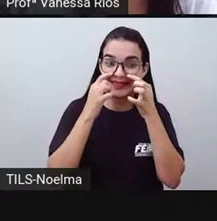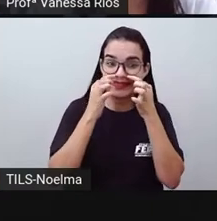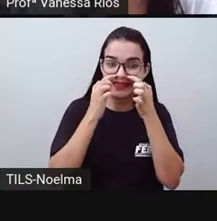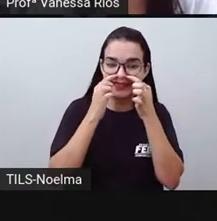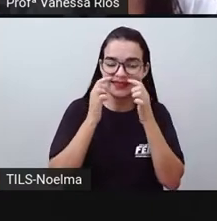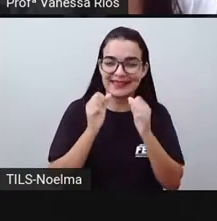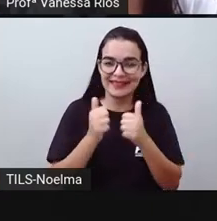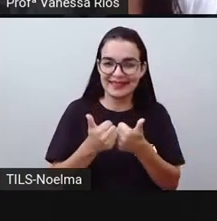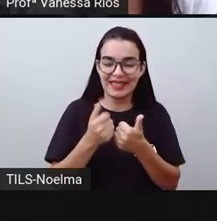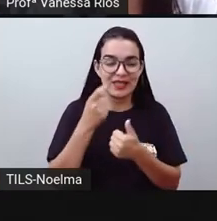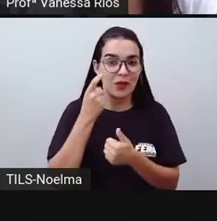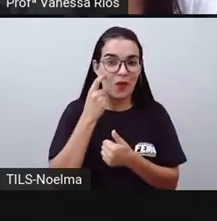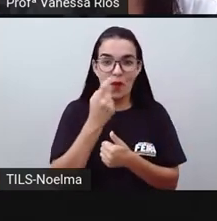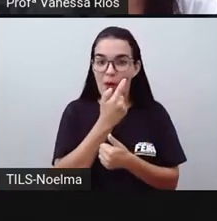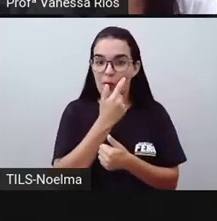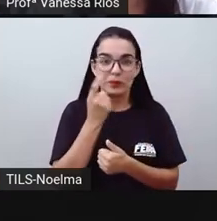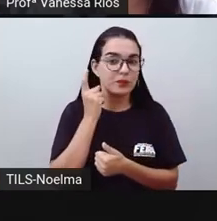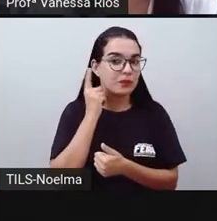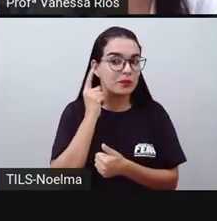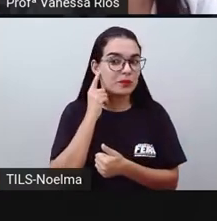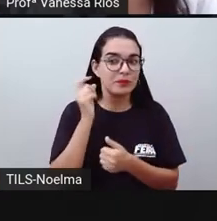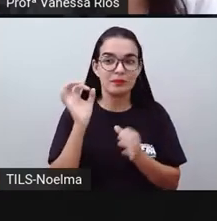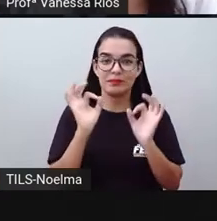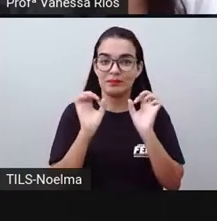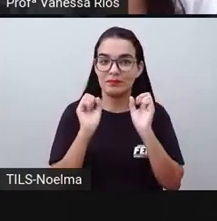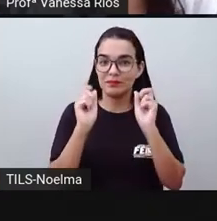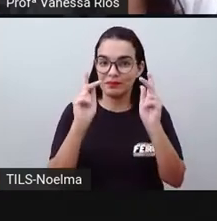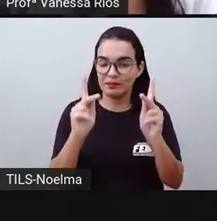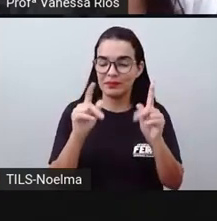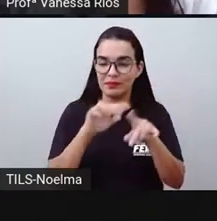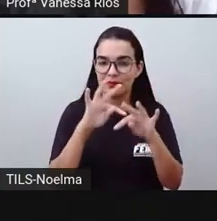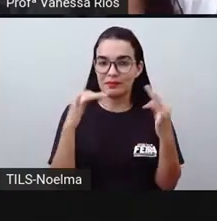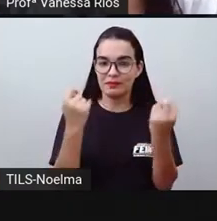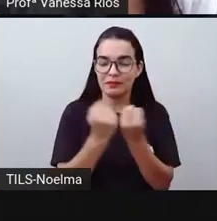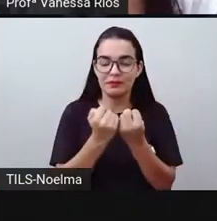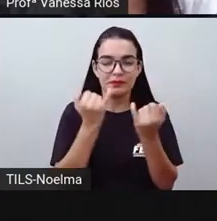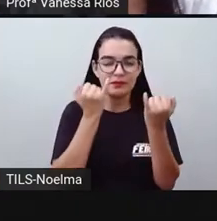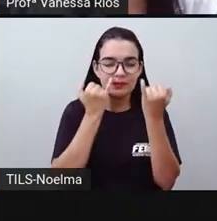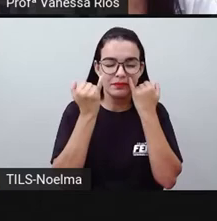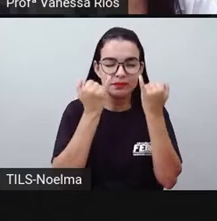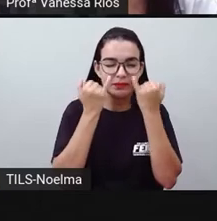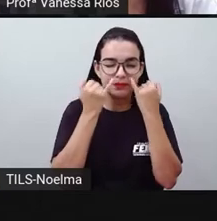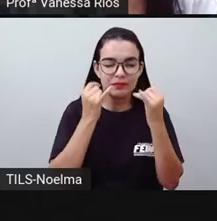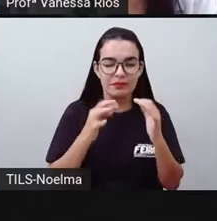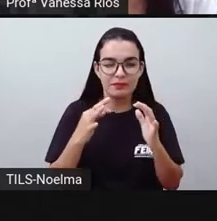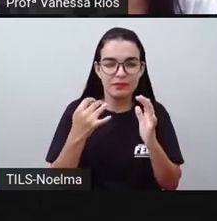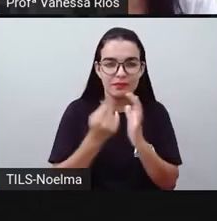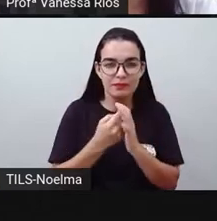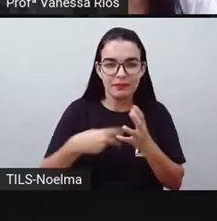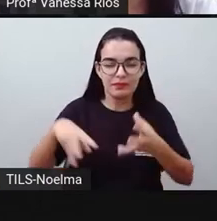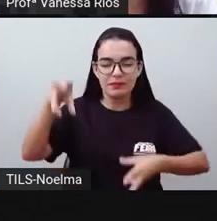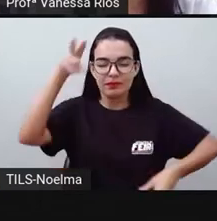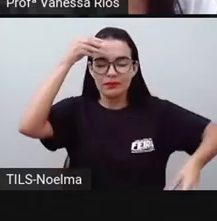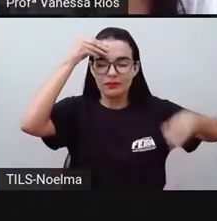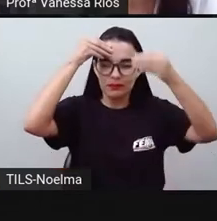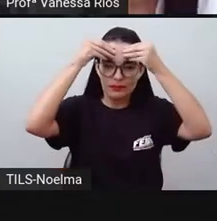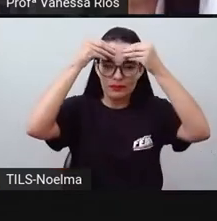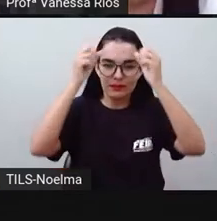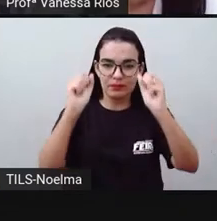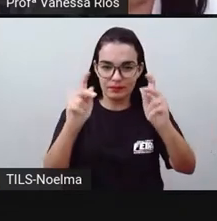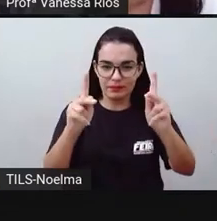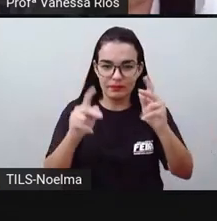certo? Olhos e ouvidos atentos pra que as informações que a PRO passa aí seja entendida, seja compreendida por você.